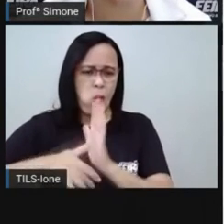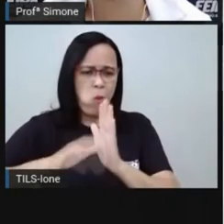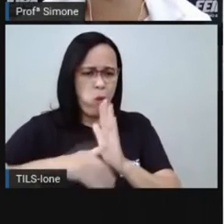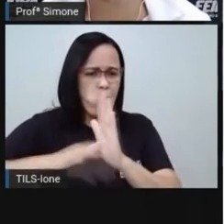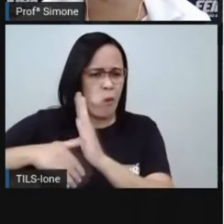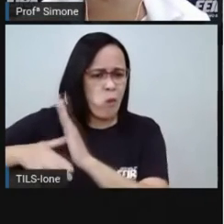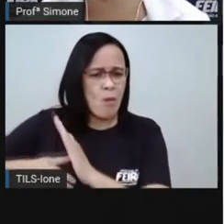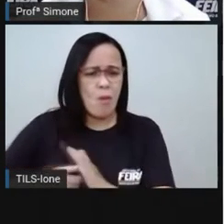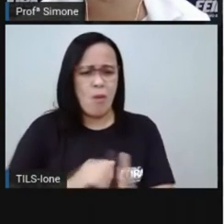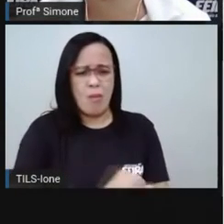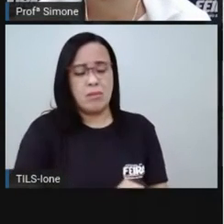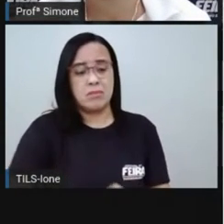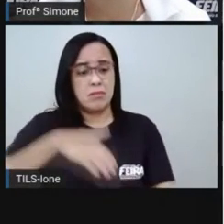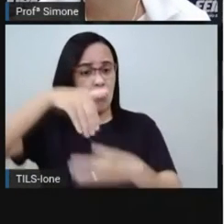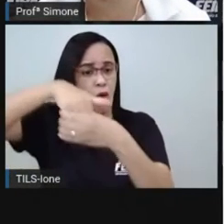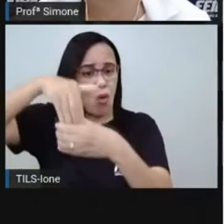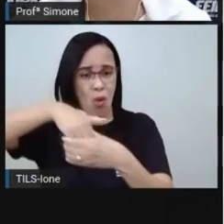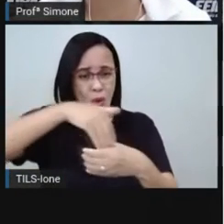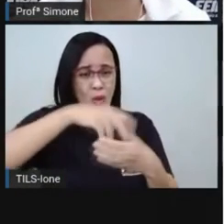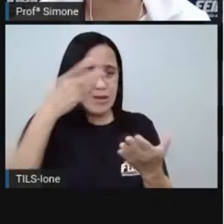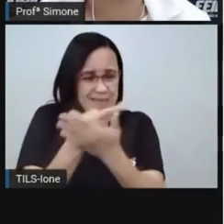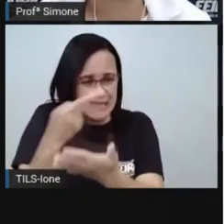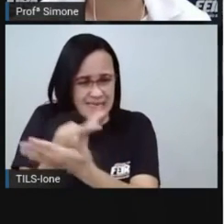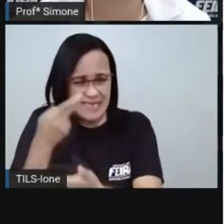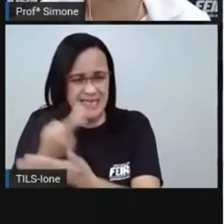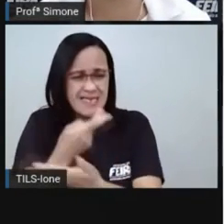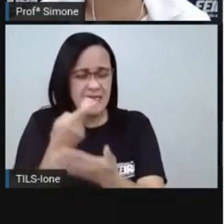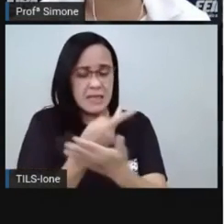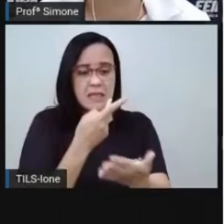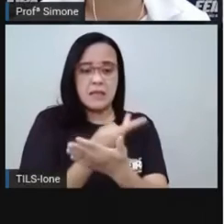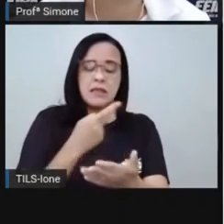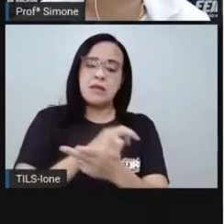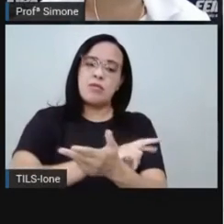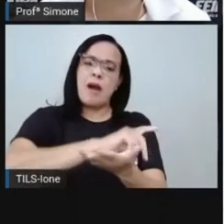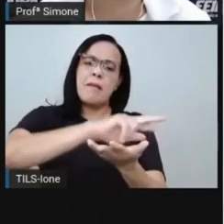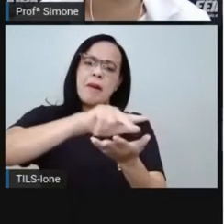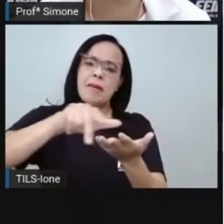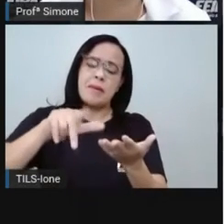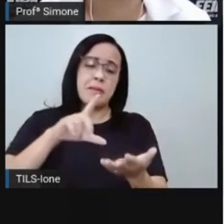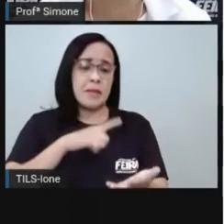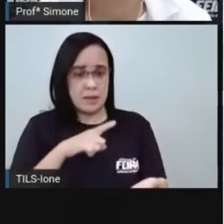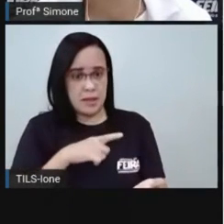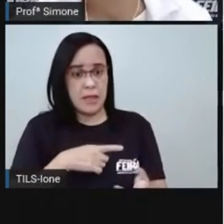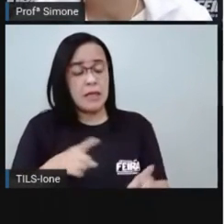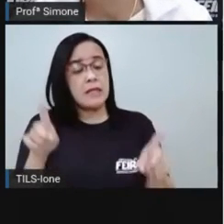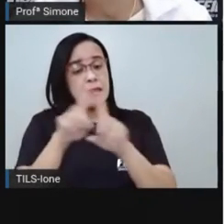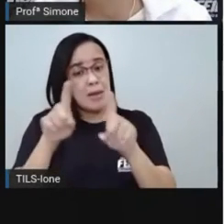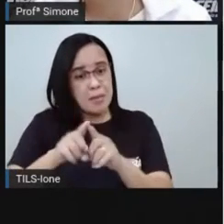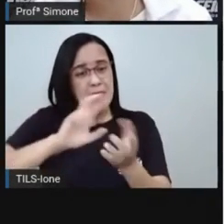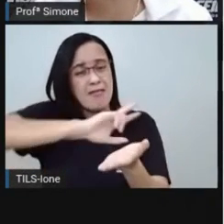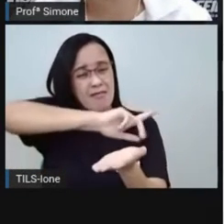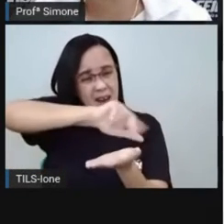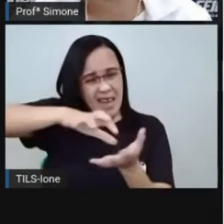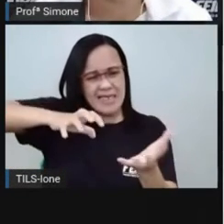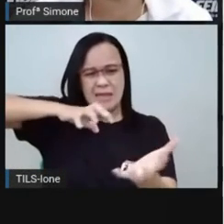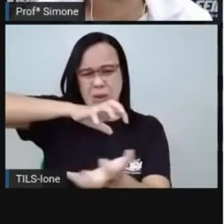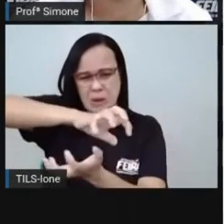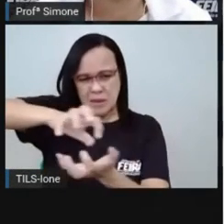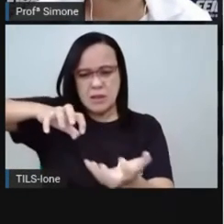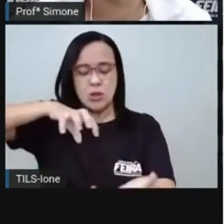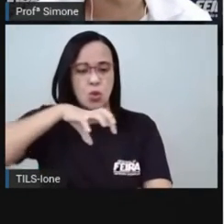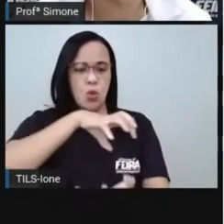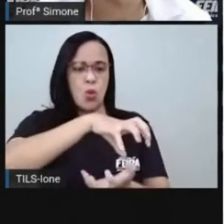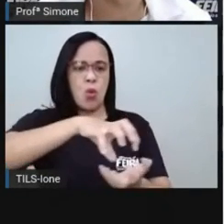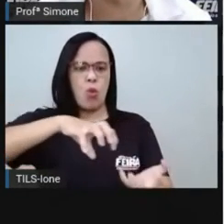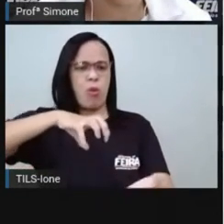muito fraudulentas e houveram várias, várias revoltas sociais. Uma que tem uma relação